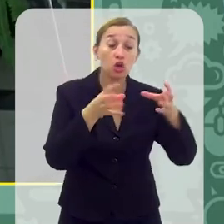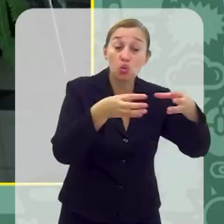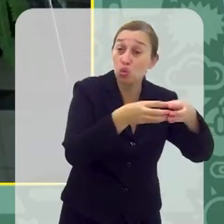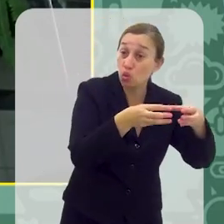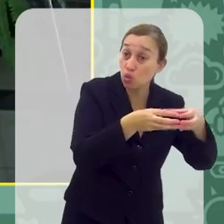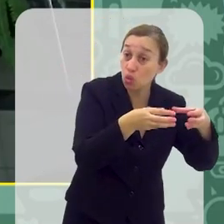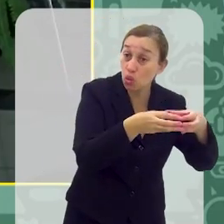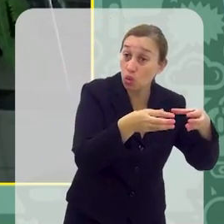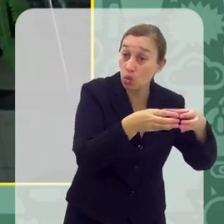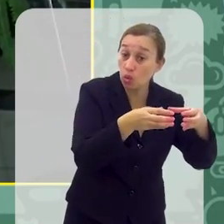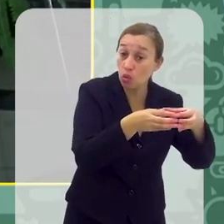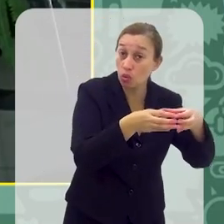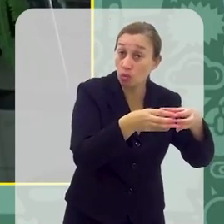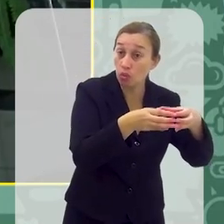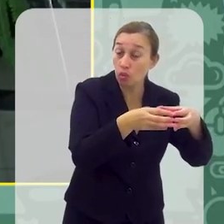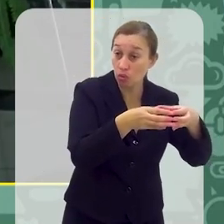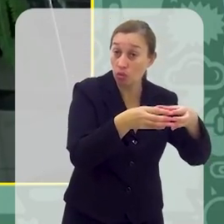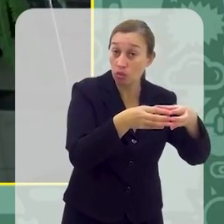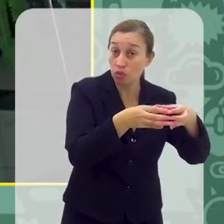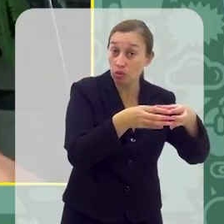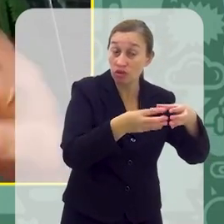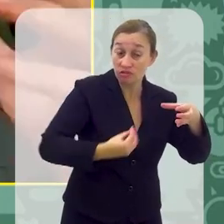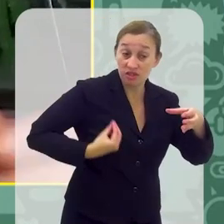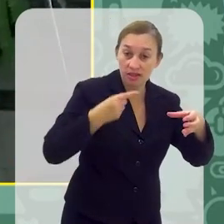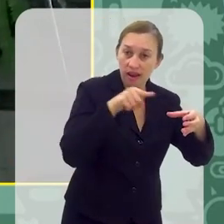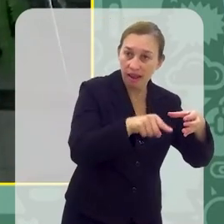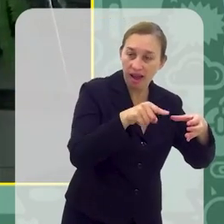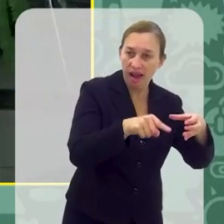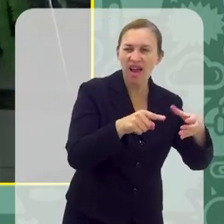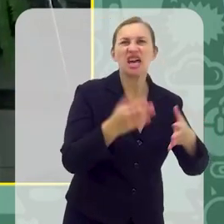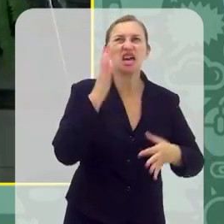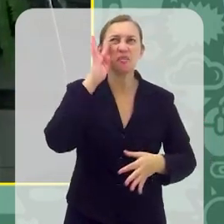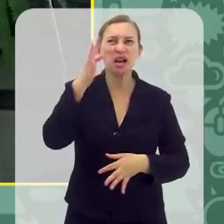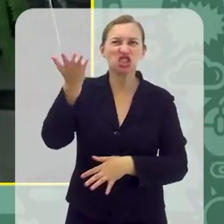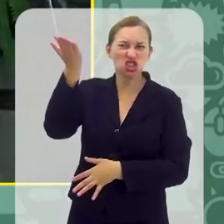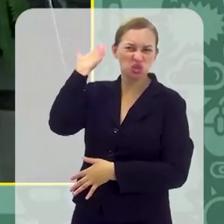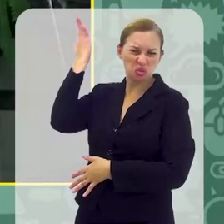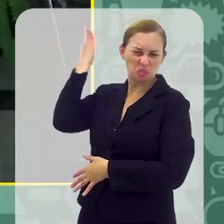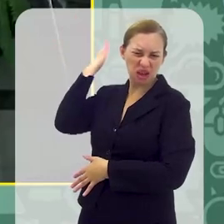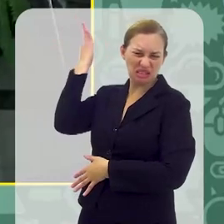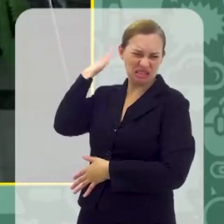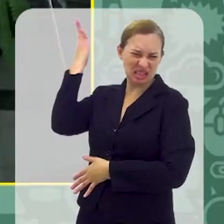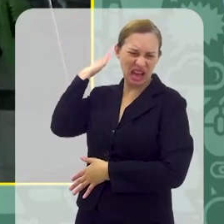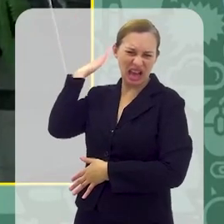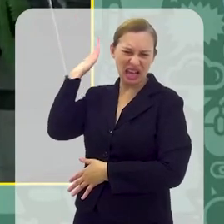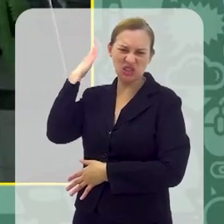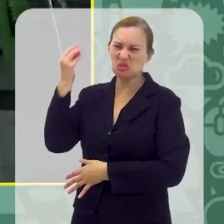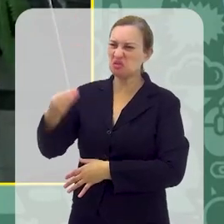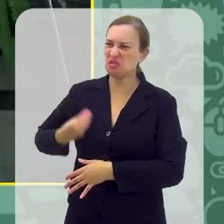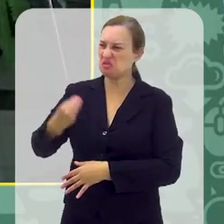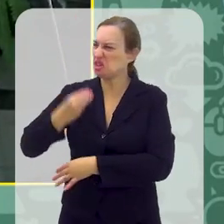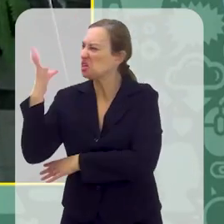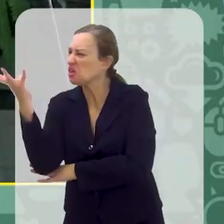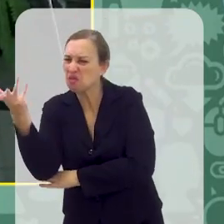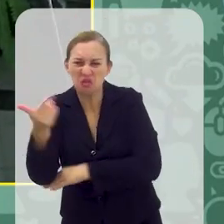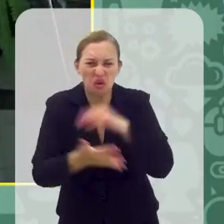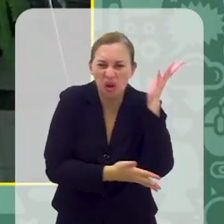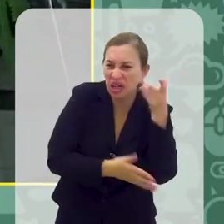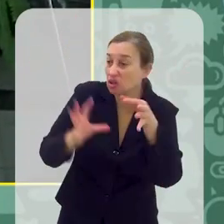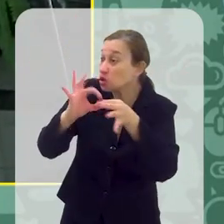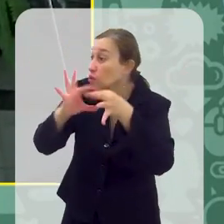sabia que a gente estava lá, né, imagina, a gente ali na Idade da Pedra, a gente nas florestas, você fica